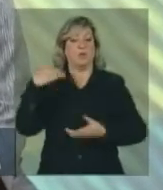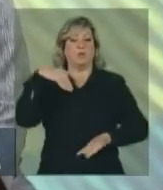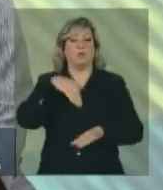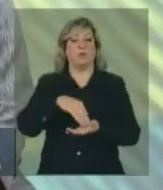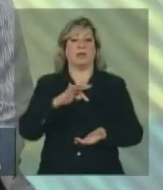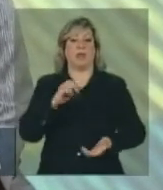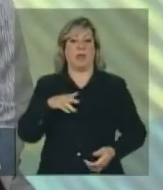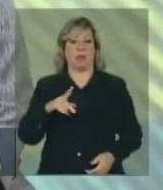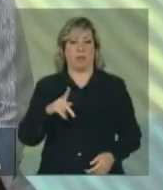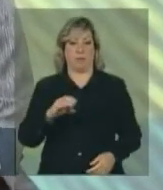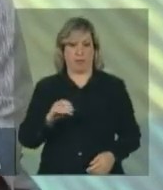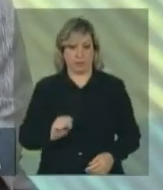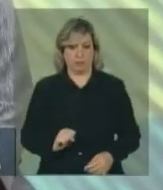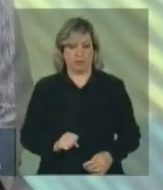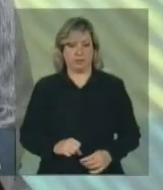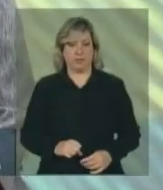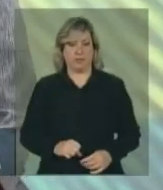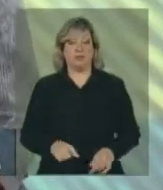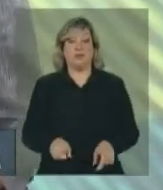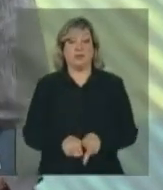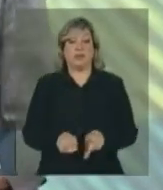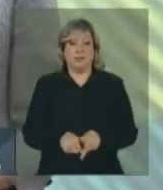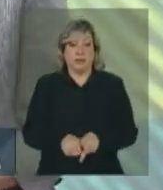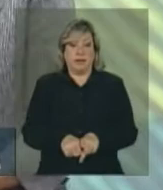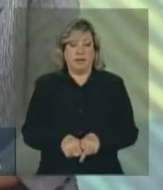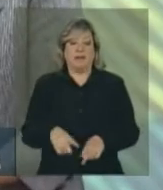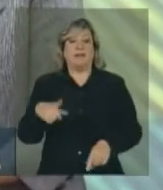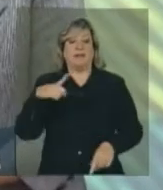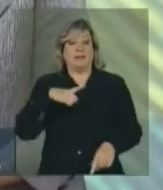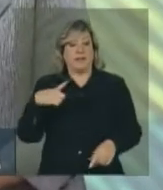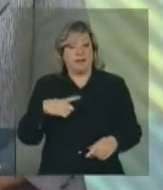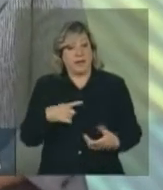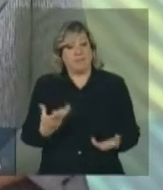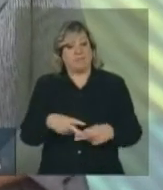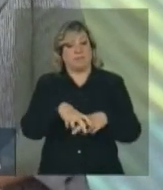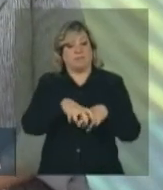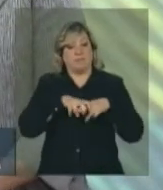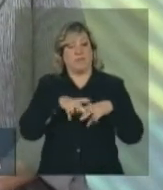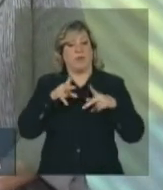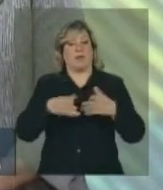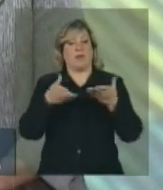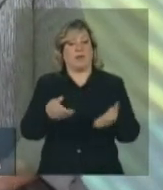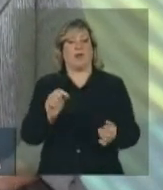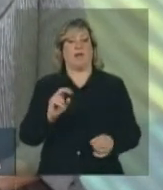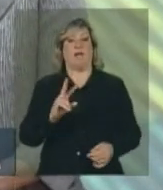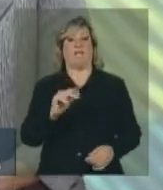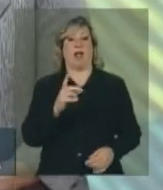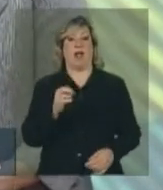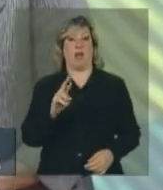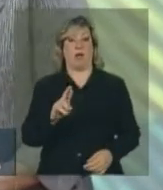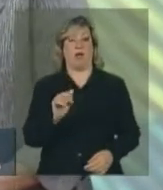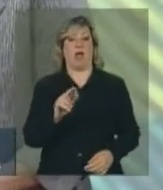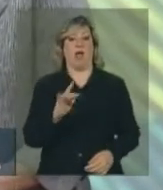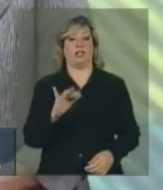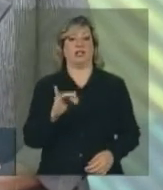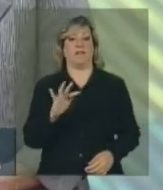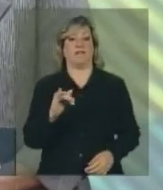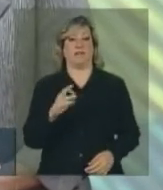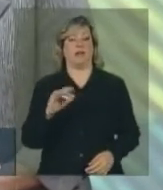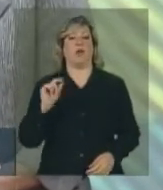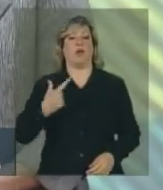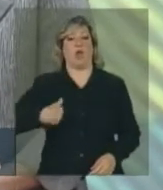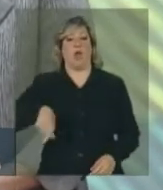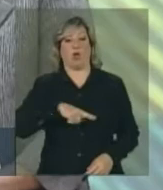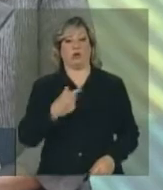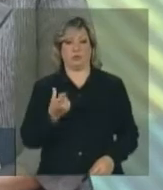tempos e têm como efeito secundário, como eu disse, a valorização artificial das nossas moedas.